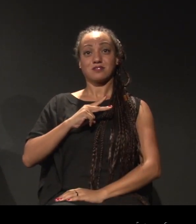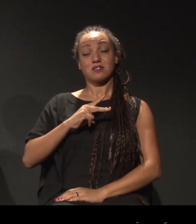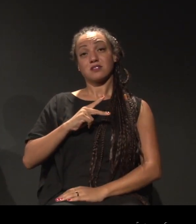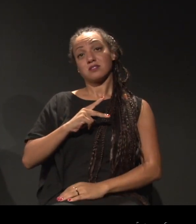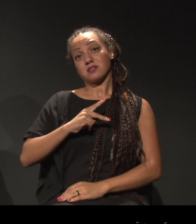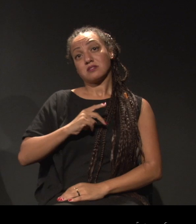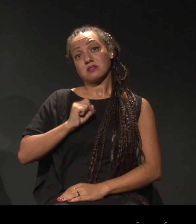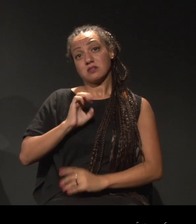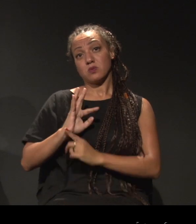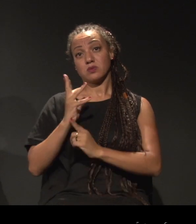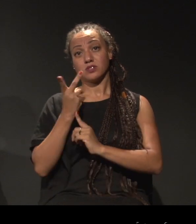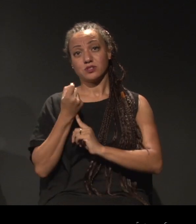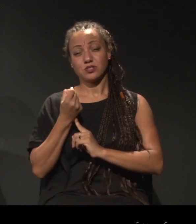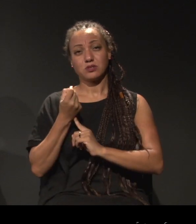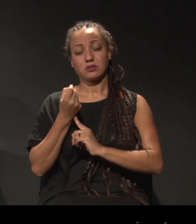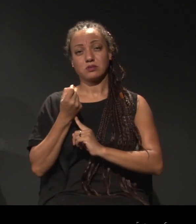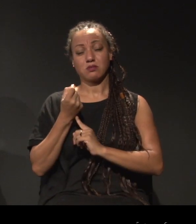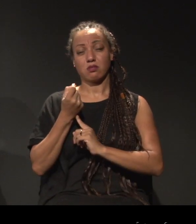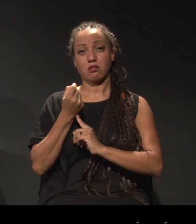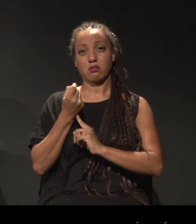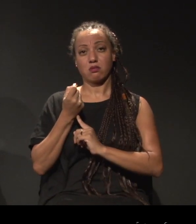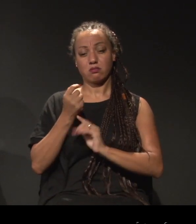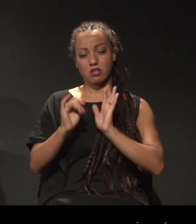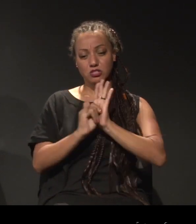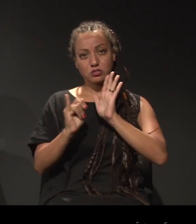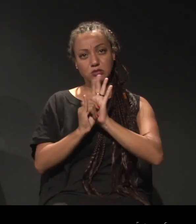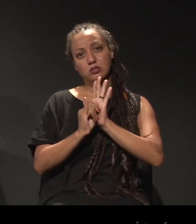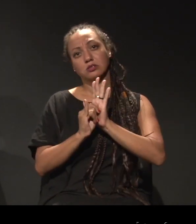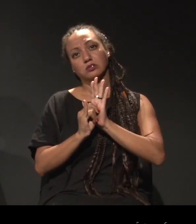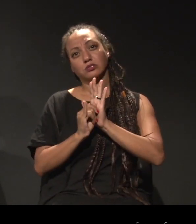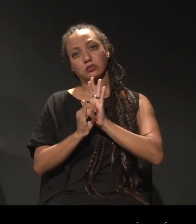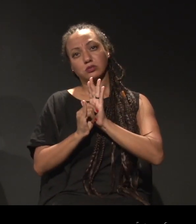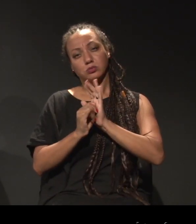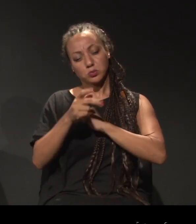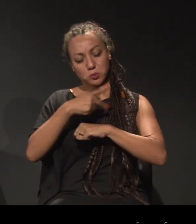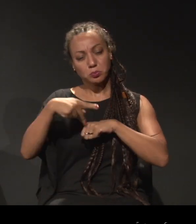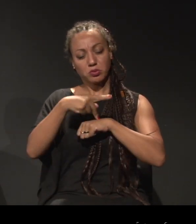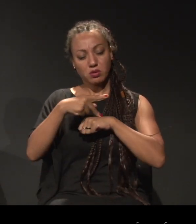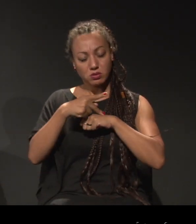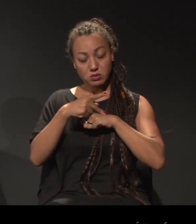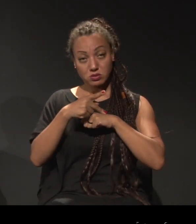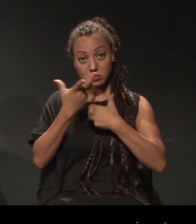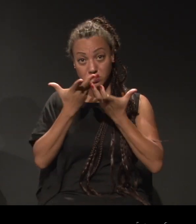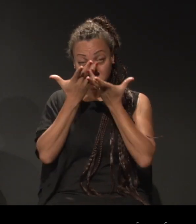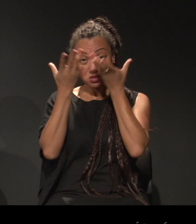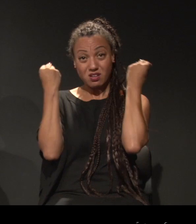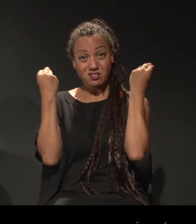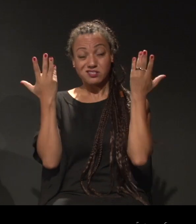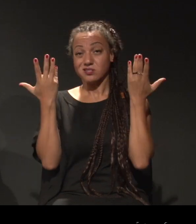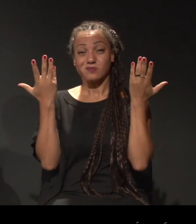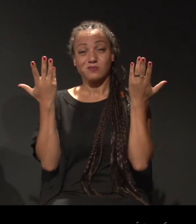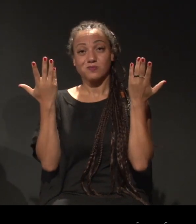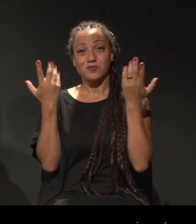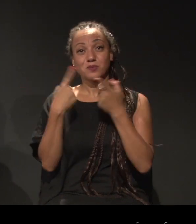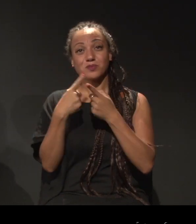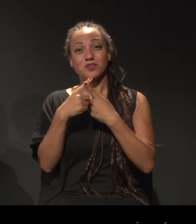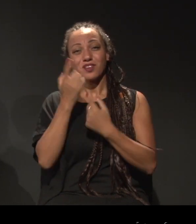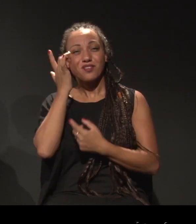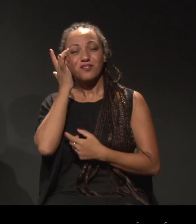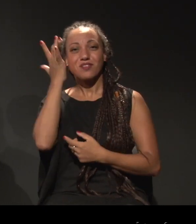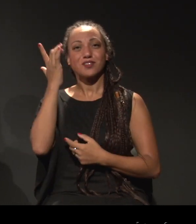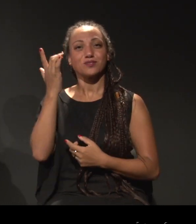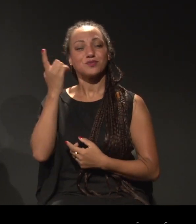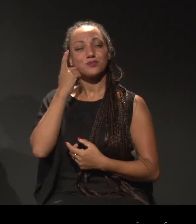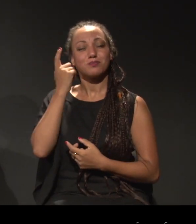essa identidade nacional, é muito fácil nós vivermos dos aspectos mais exóticos dessa